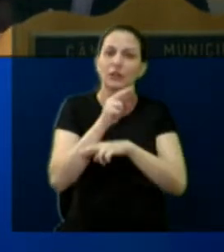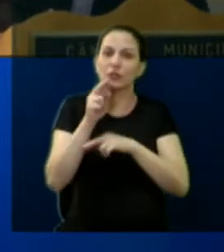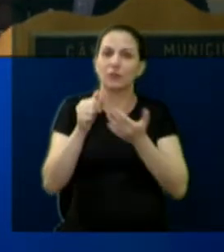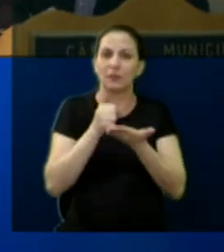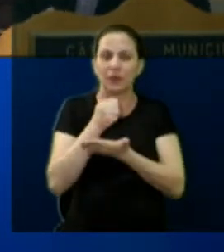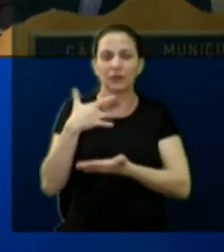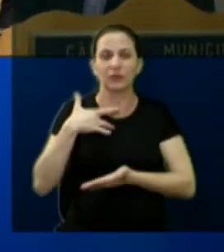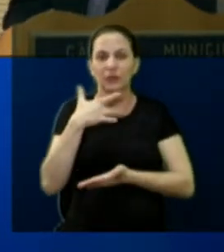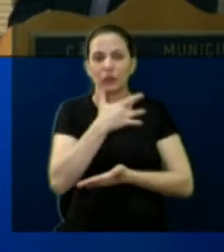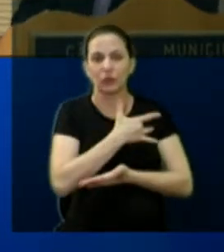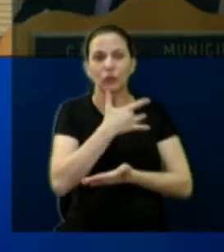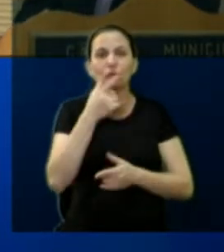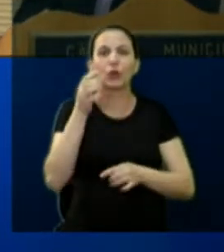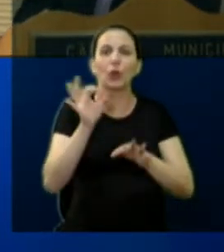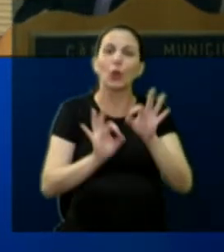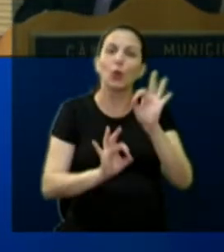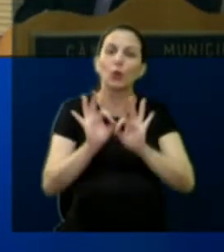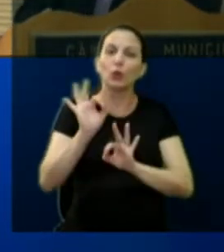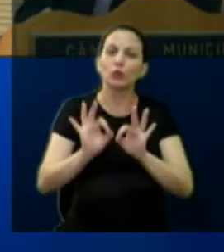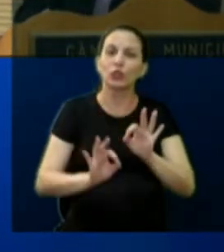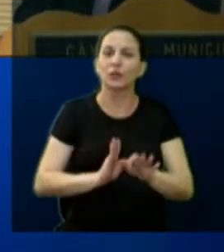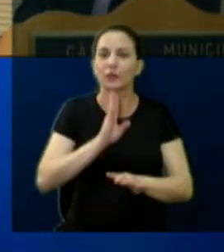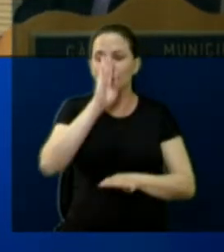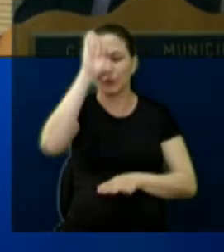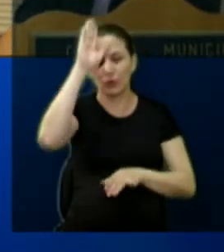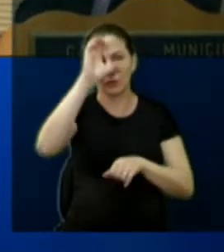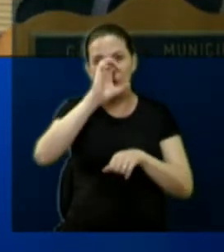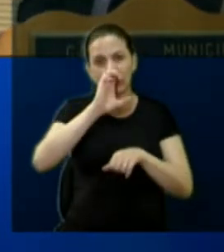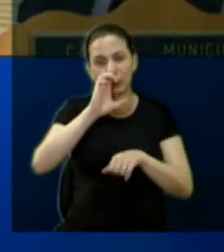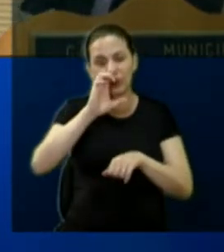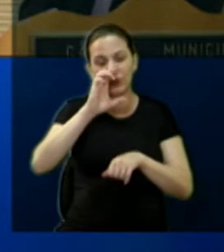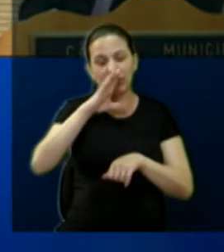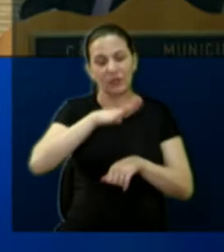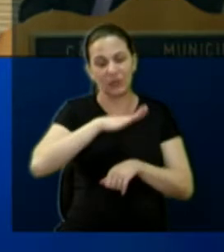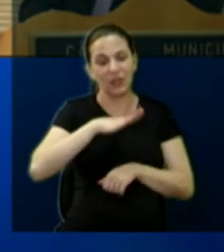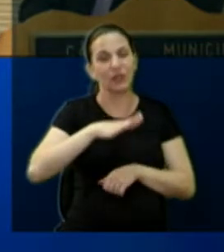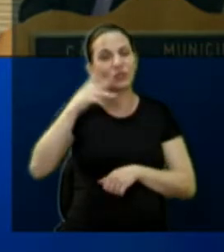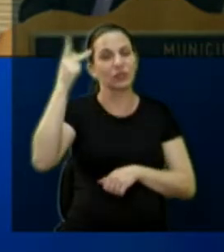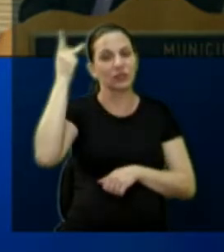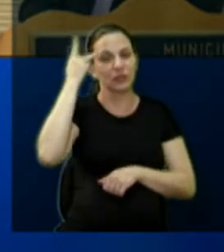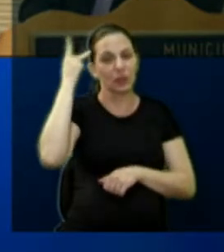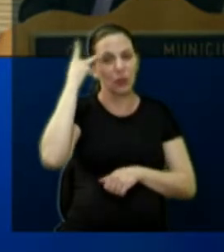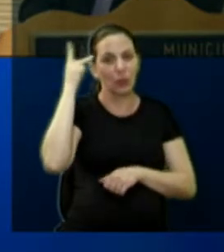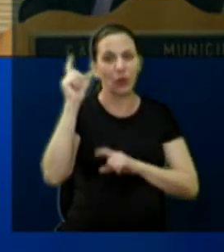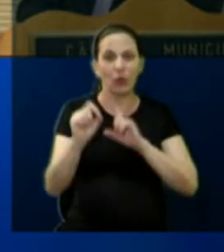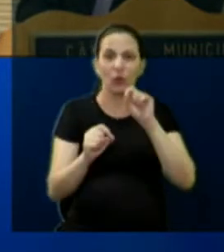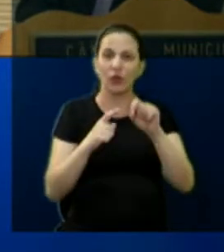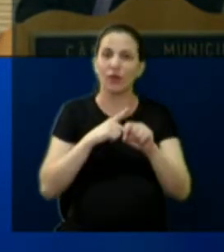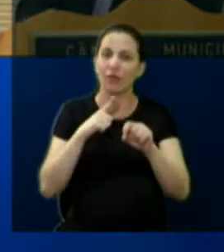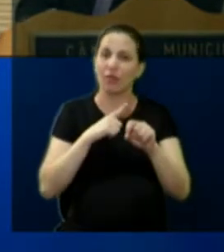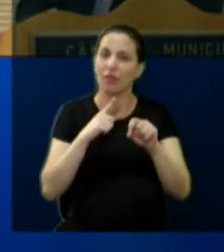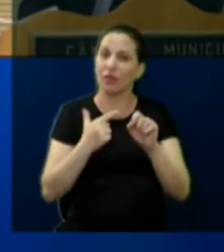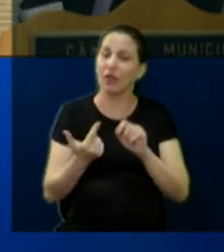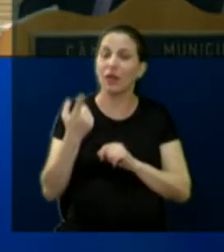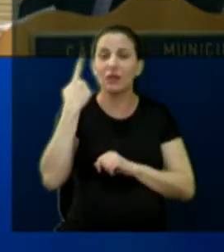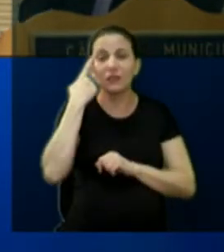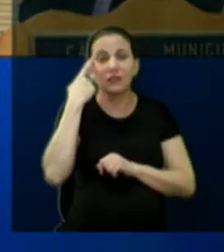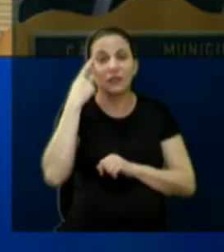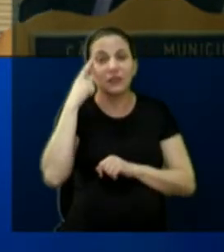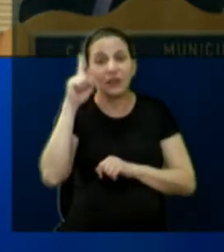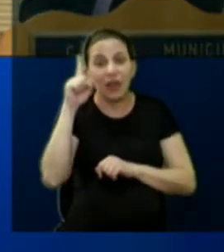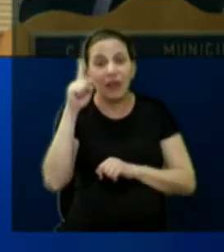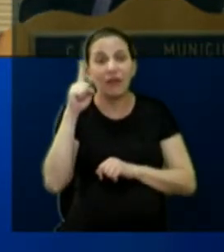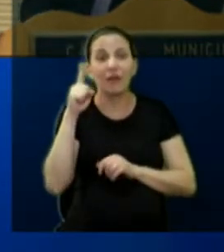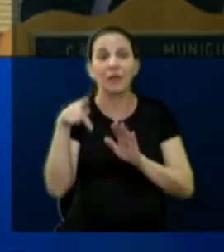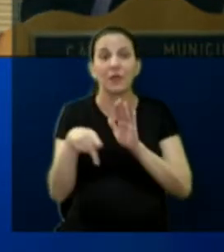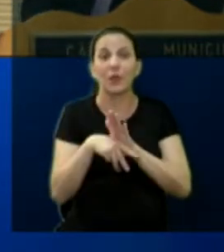um projeto que está como piloto na cidade de São Paulo e que veio trazer essa ideia para a secretária, ela